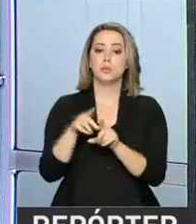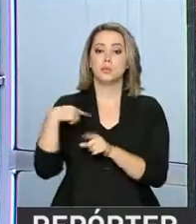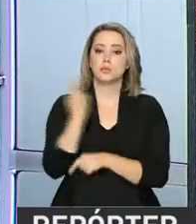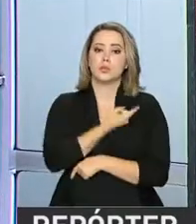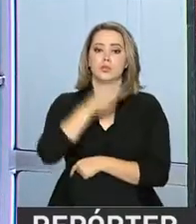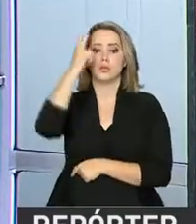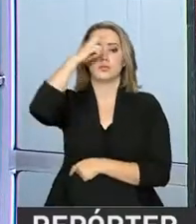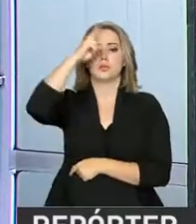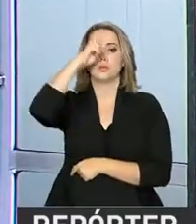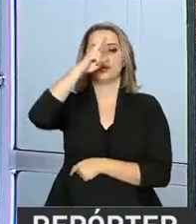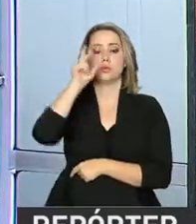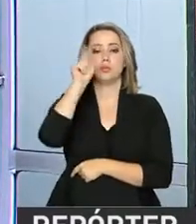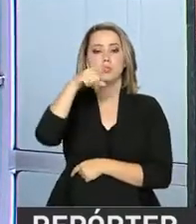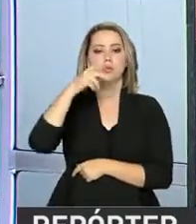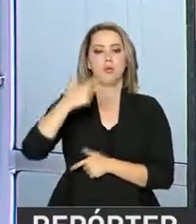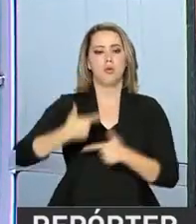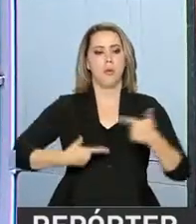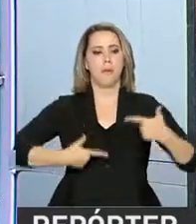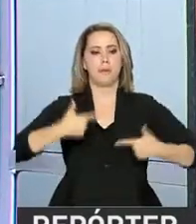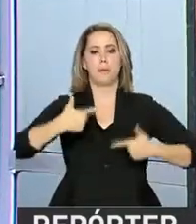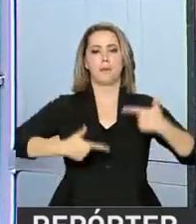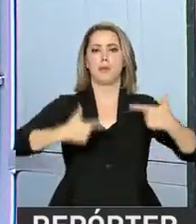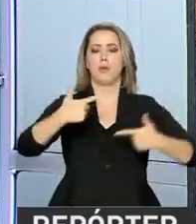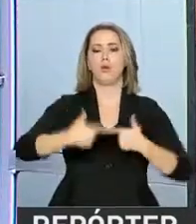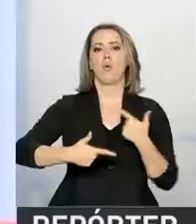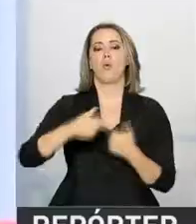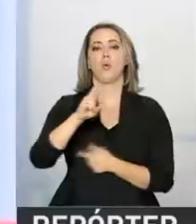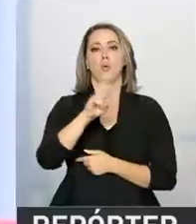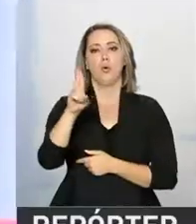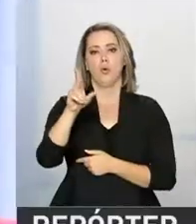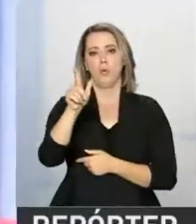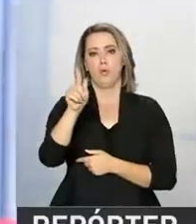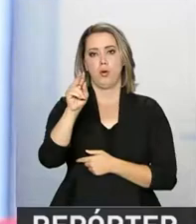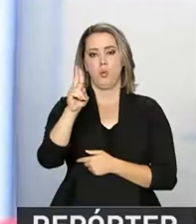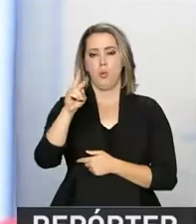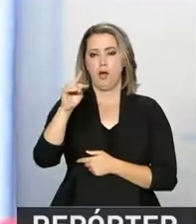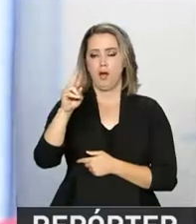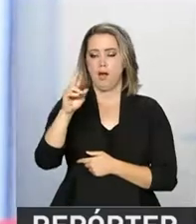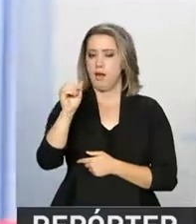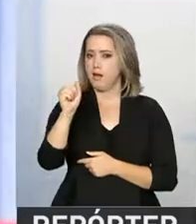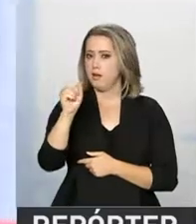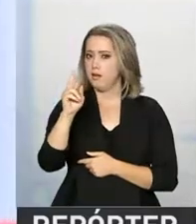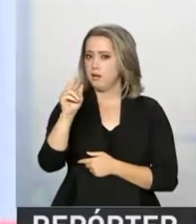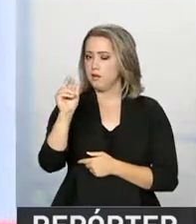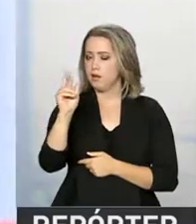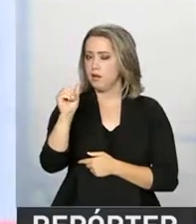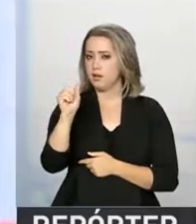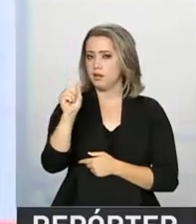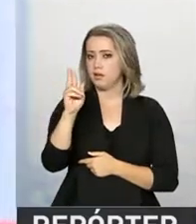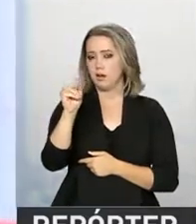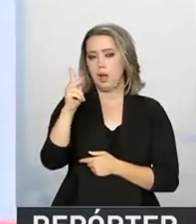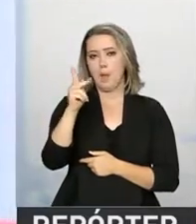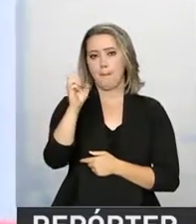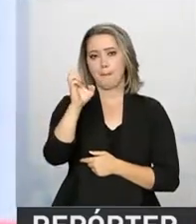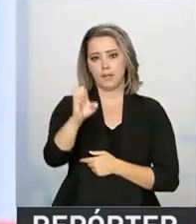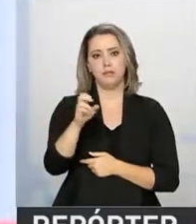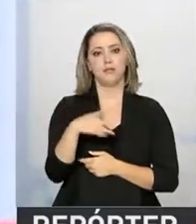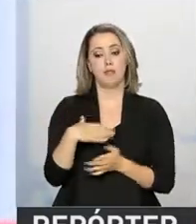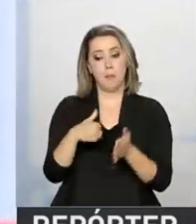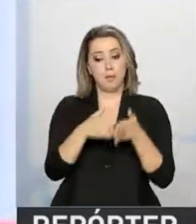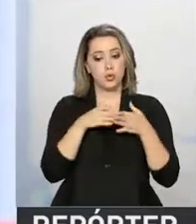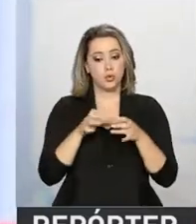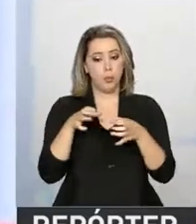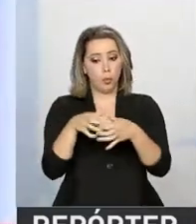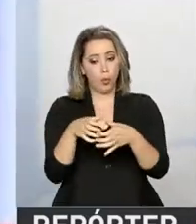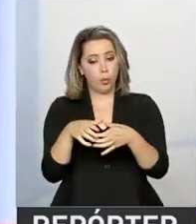da história nacional, a Batalha dos Guararapes. Foi o confronto final que levou que os holandeses se retirassem do